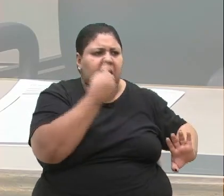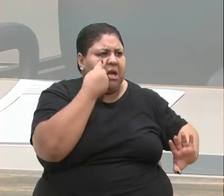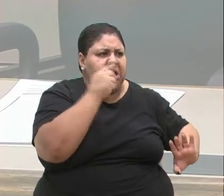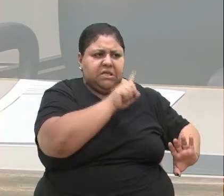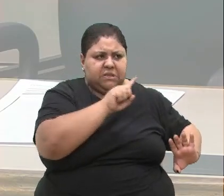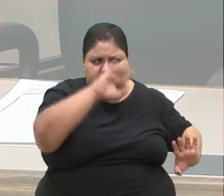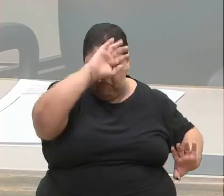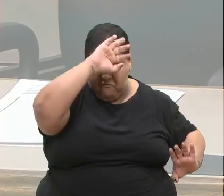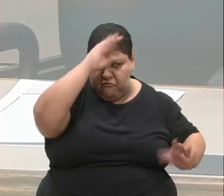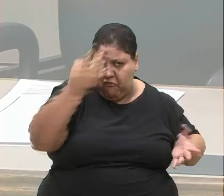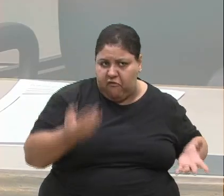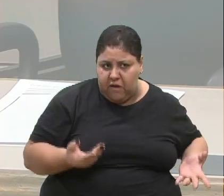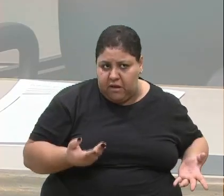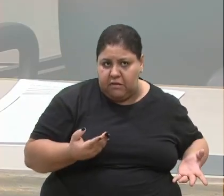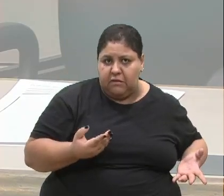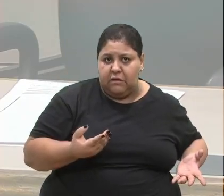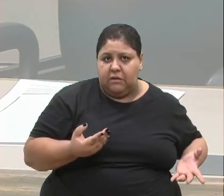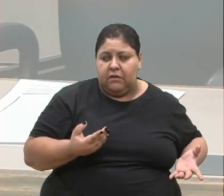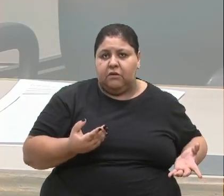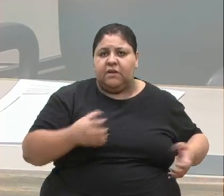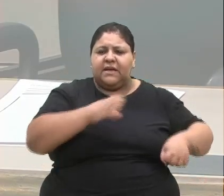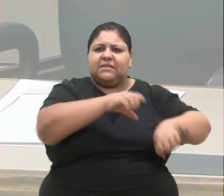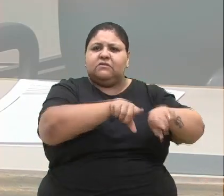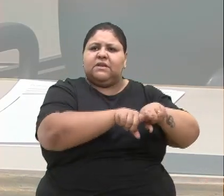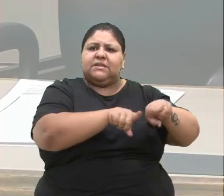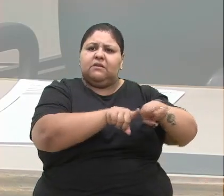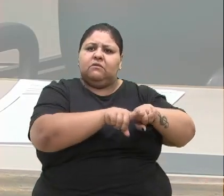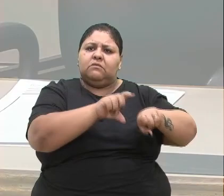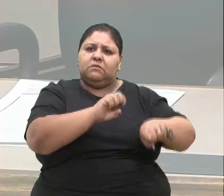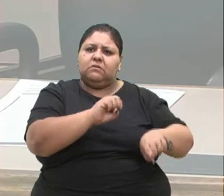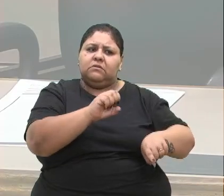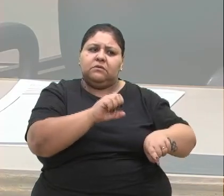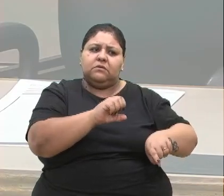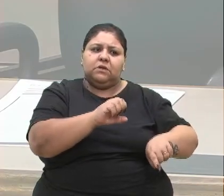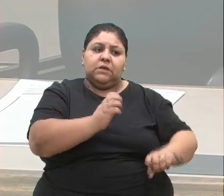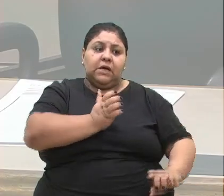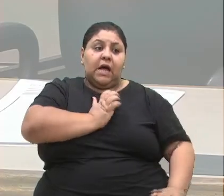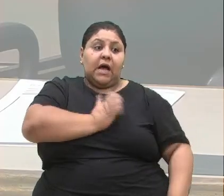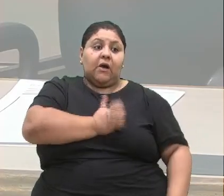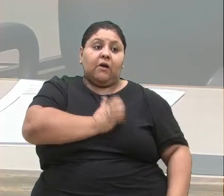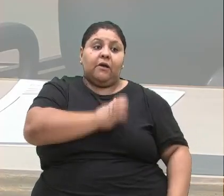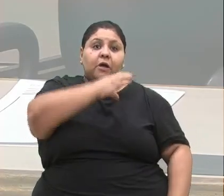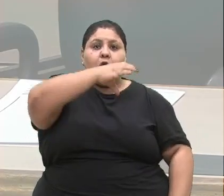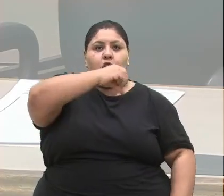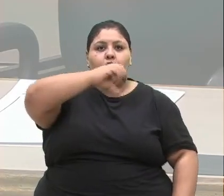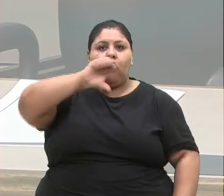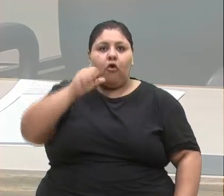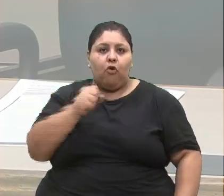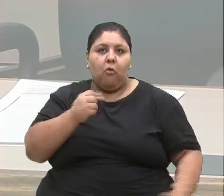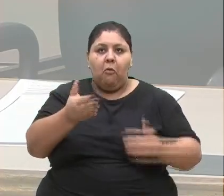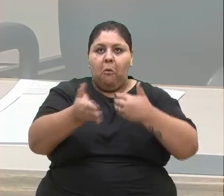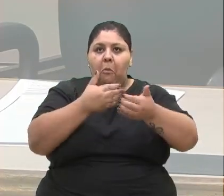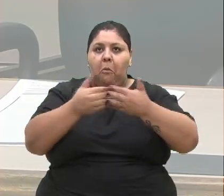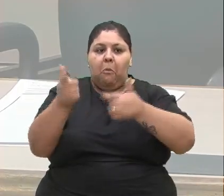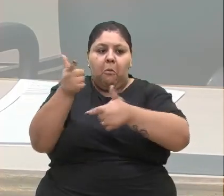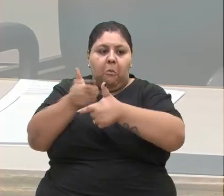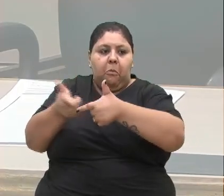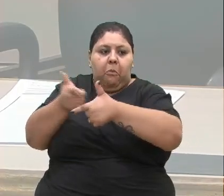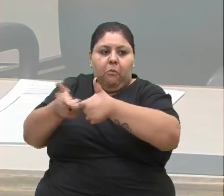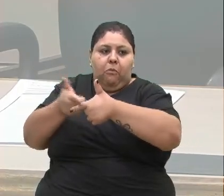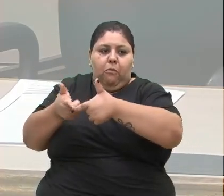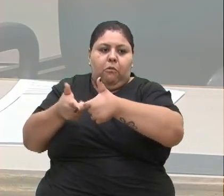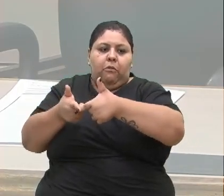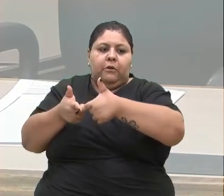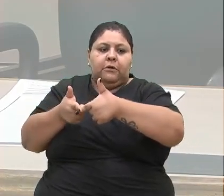febre, ela saturava 98%, e aí foi descartada qualquer situação, e a mãe foi para